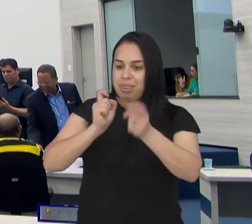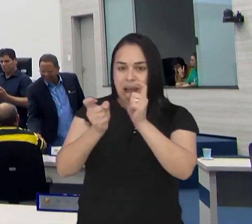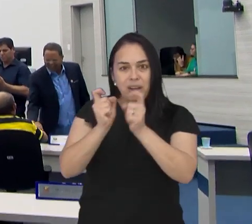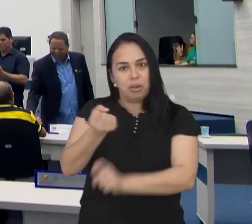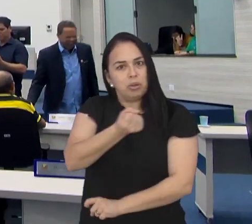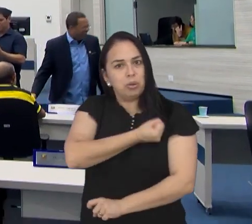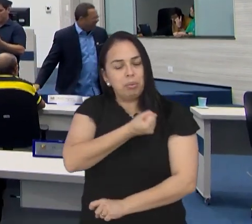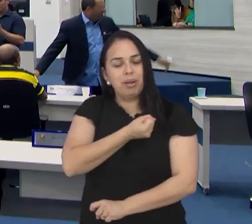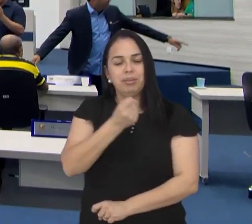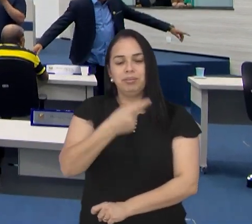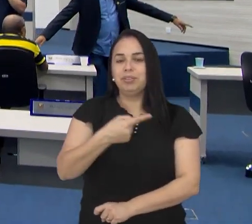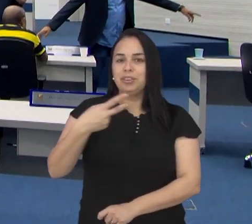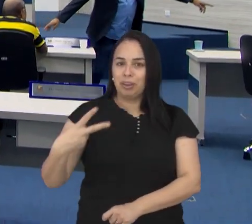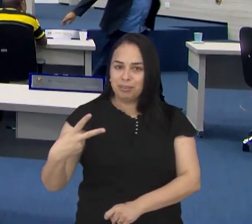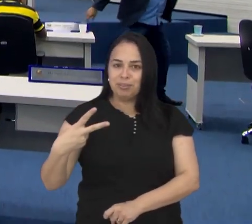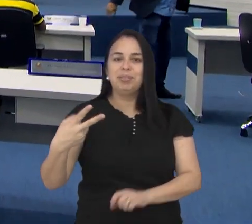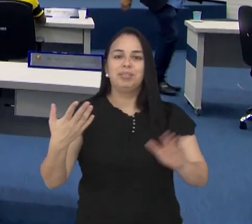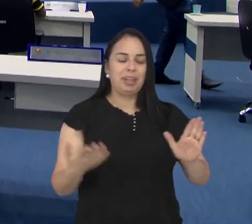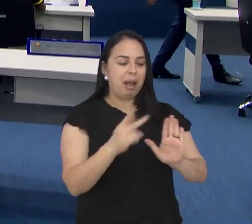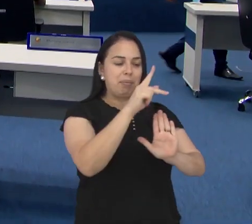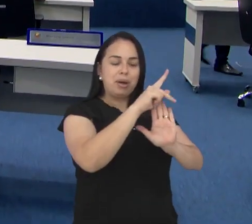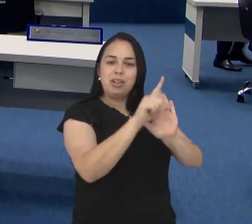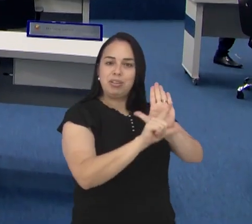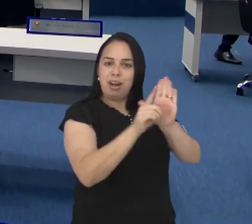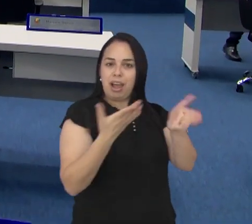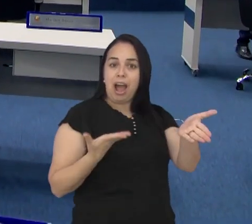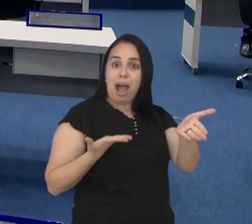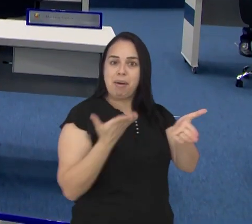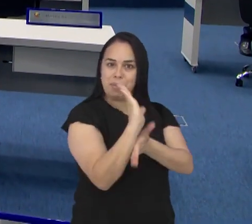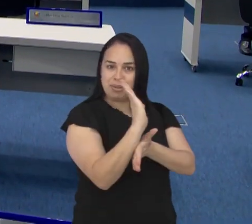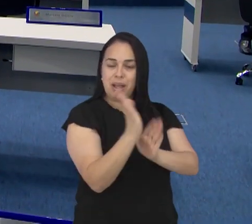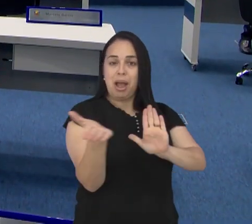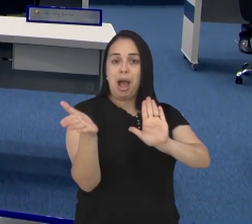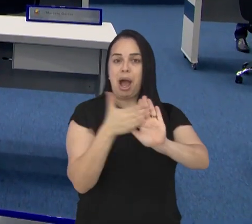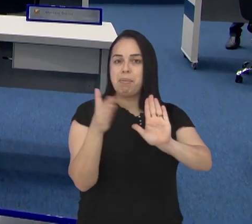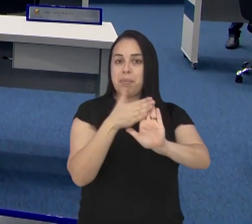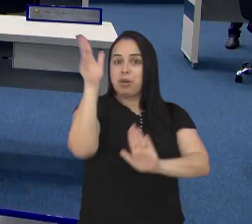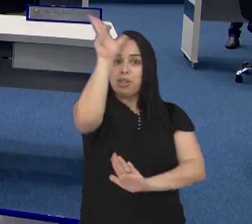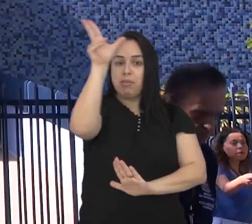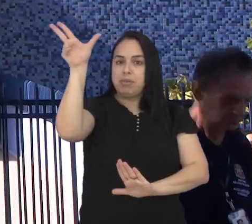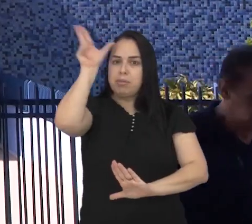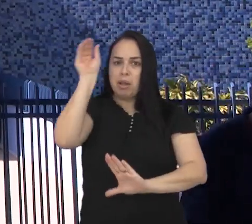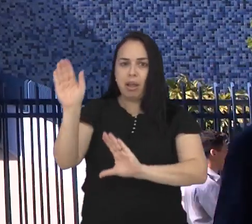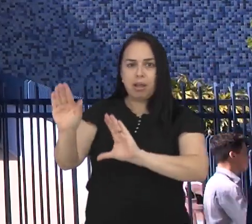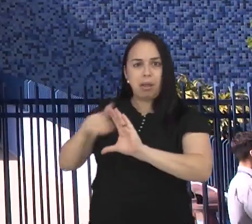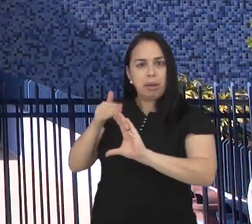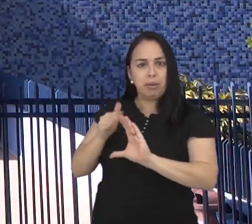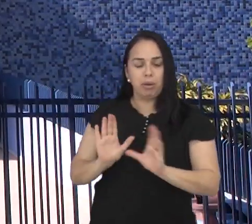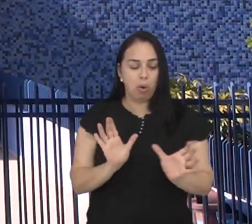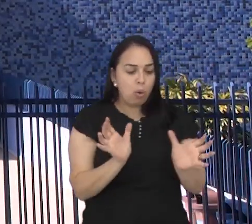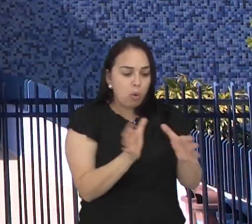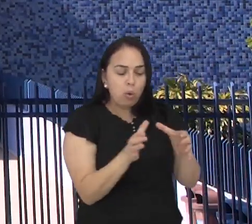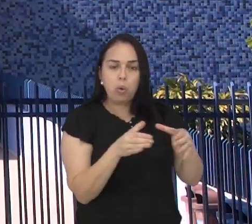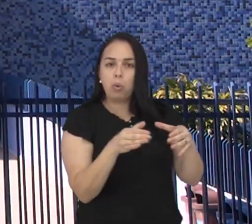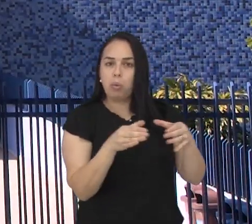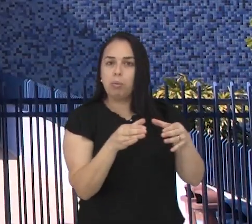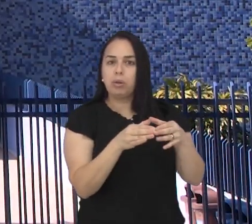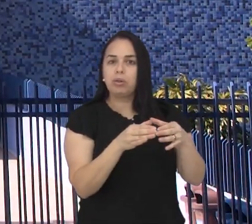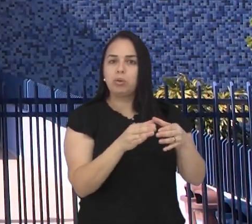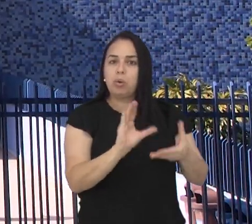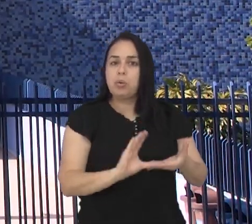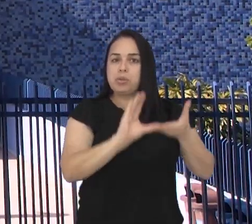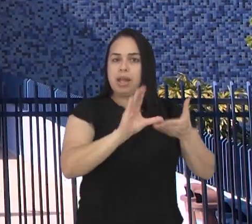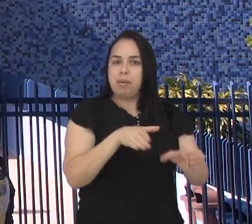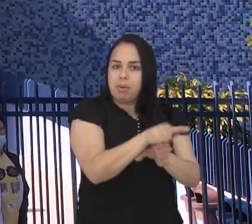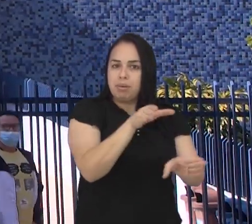Entre os projetos aprovados na 12ª sessão do ano, está a proposta apresentada pela Prefeitura que altera a composição do